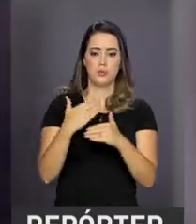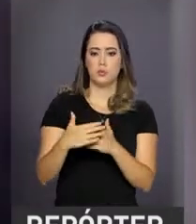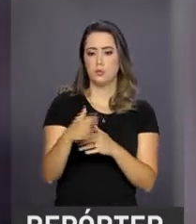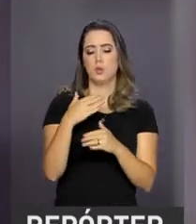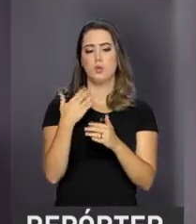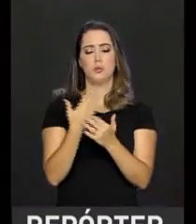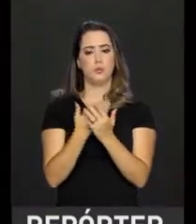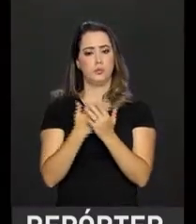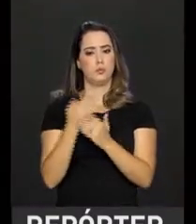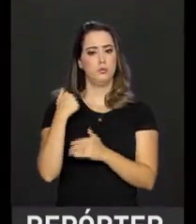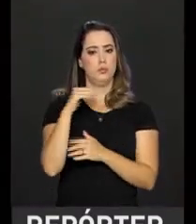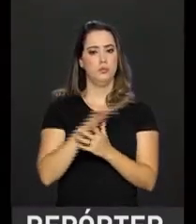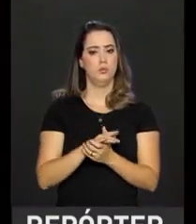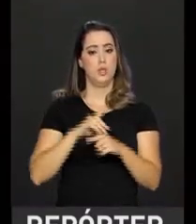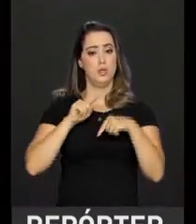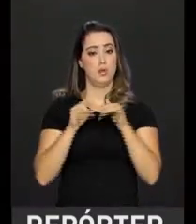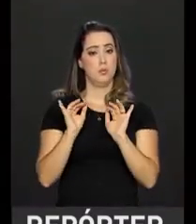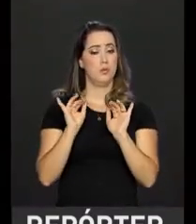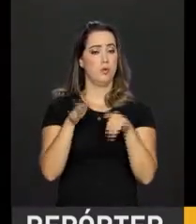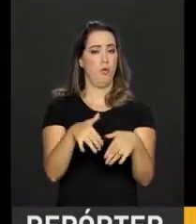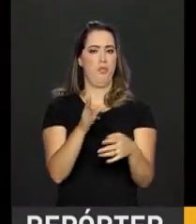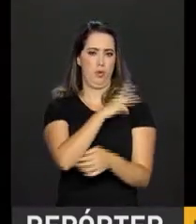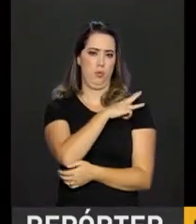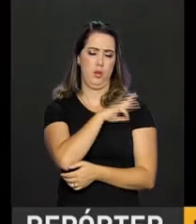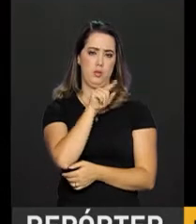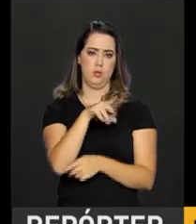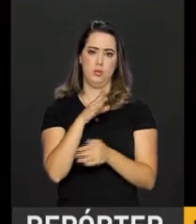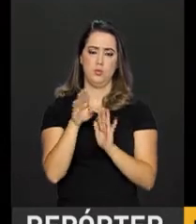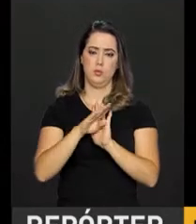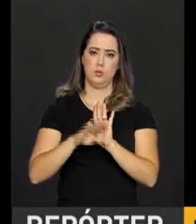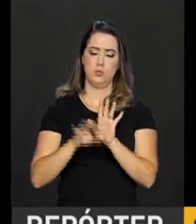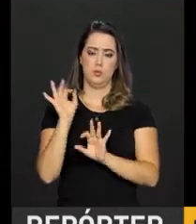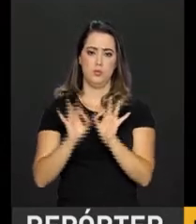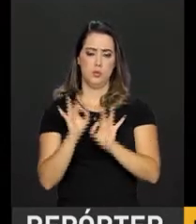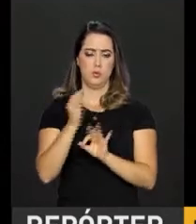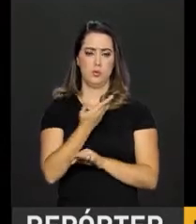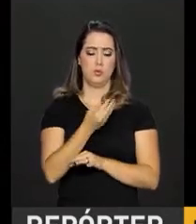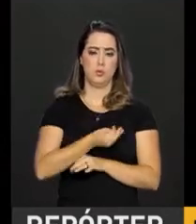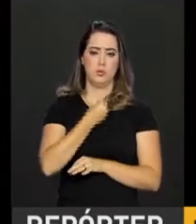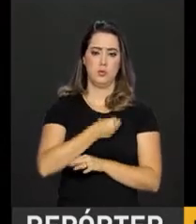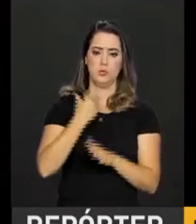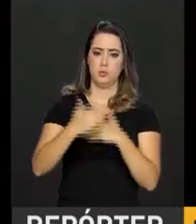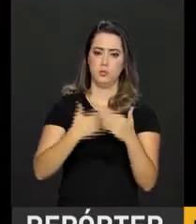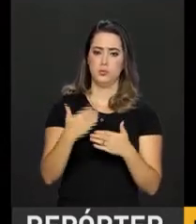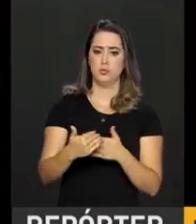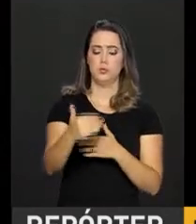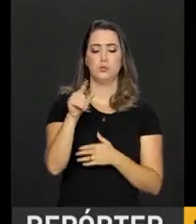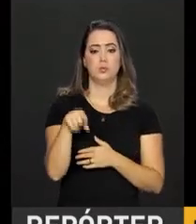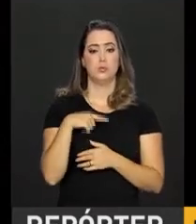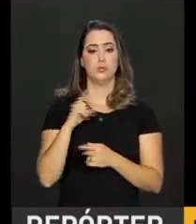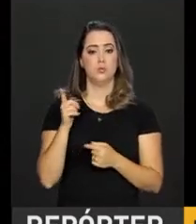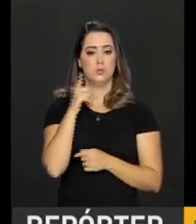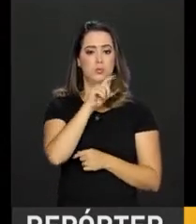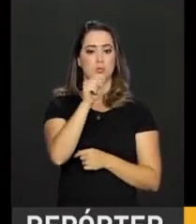dos estudos. Após a conclusão do ensino médio, a partir do projeto de vida que eu estabeleci para os próximos anos, eu